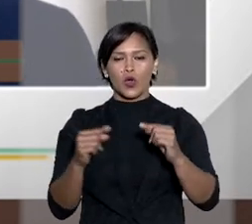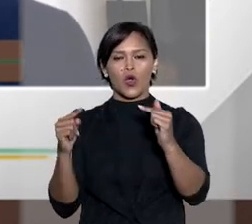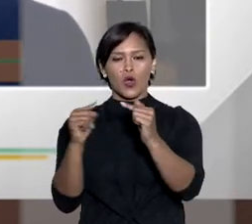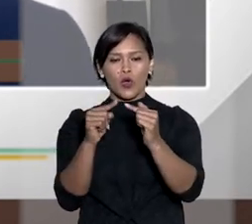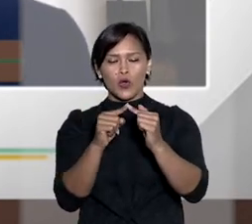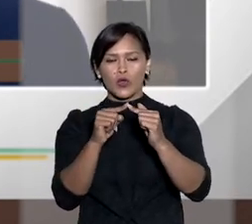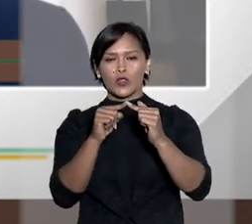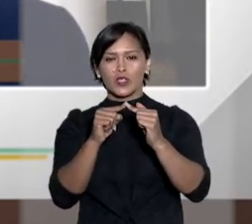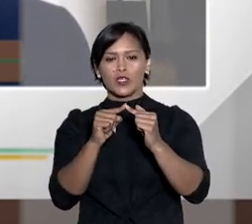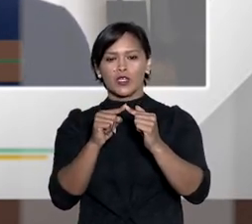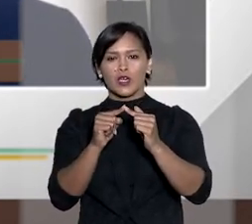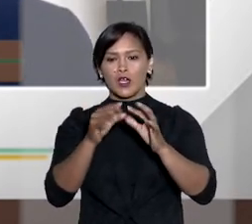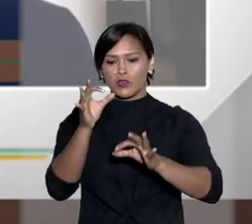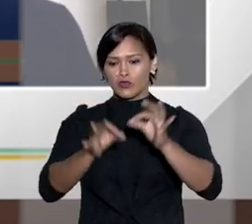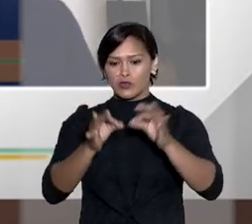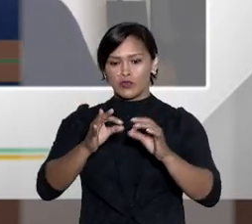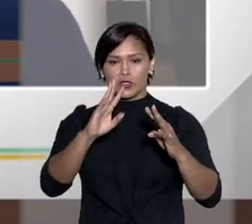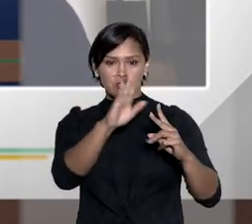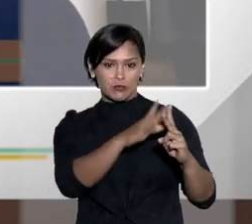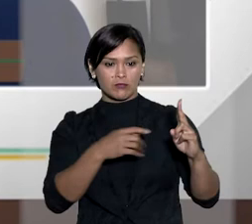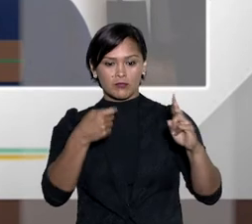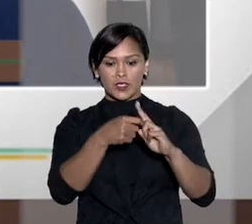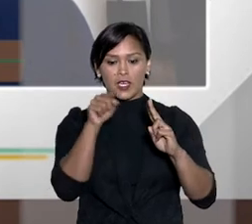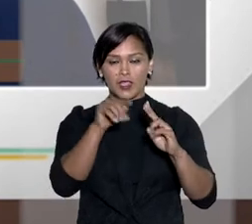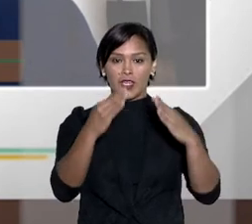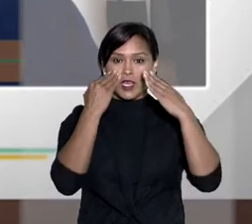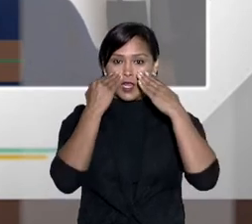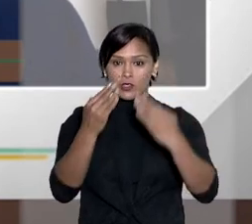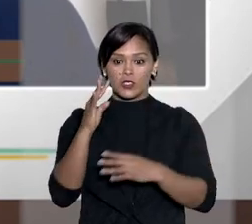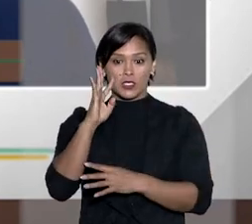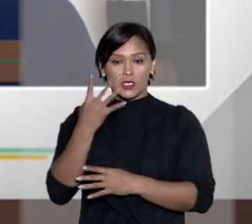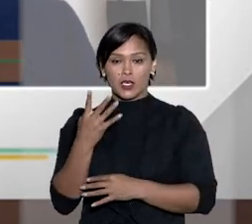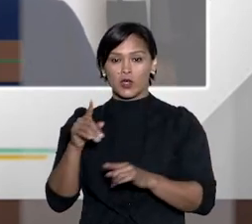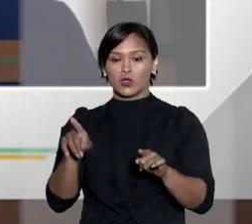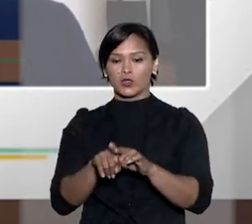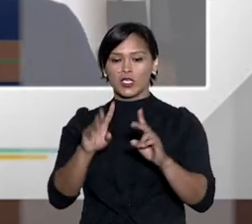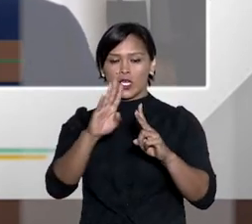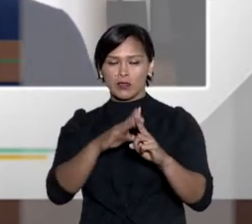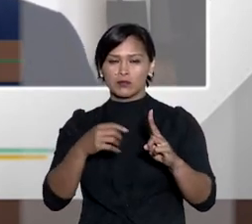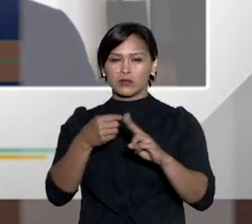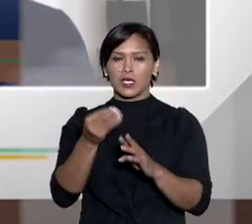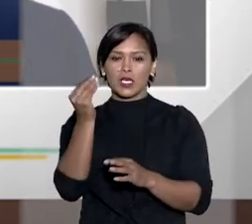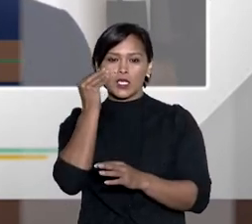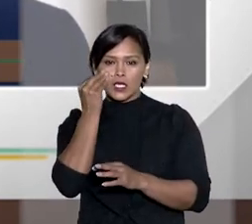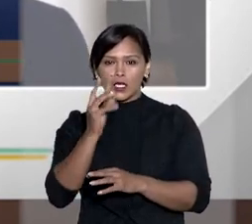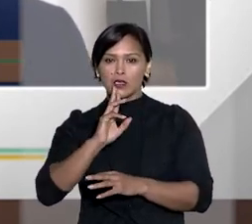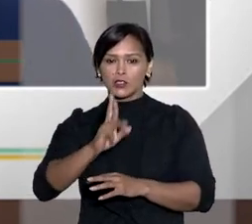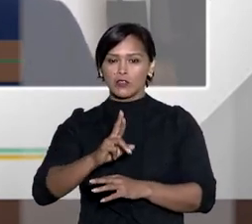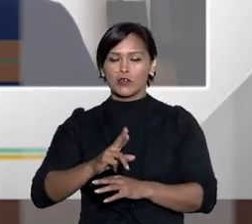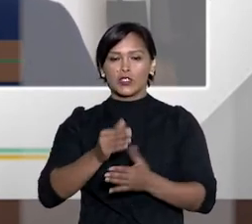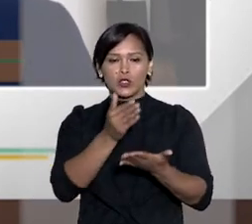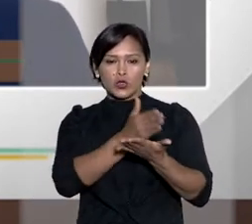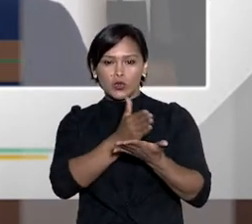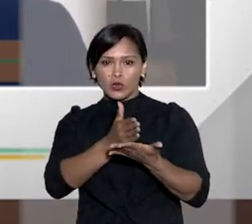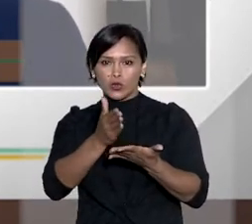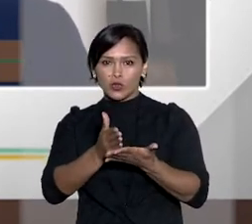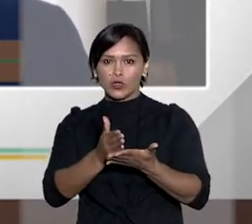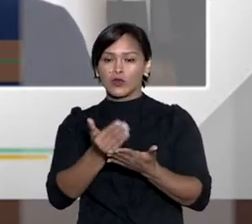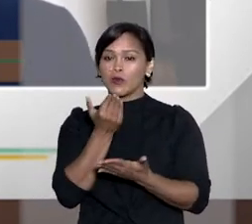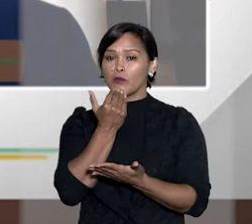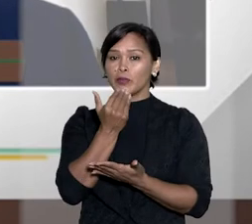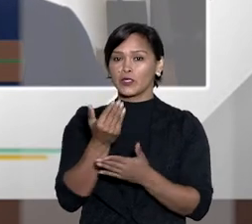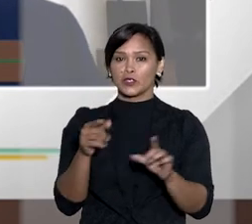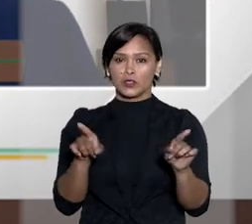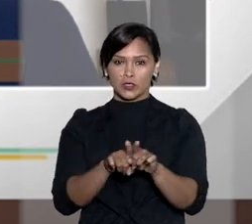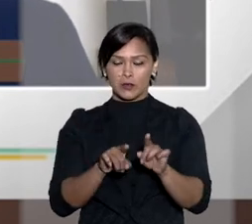com as partes se dá naquela audiência, então é naquela audiência que se resolve todos os atos, né, o pedido também, ele é formulado de